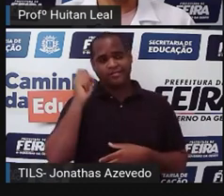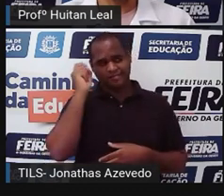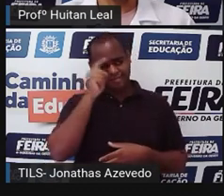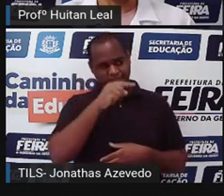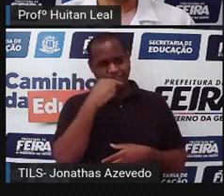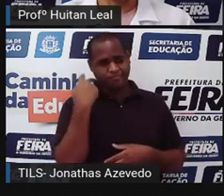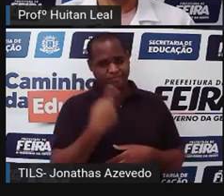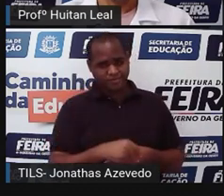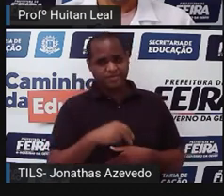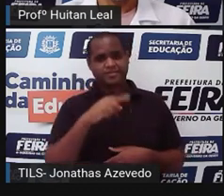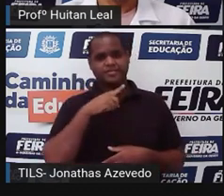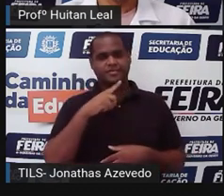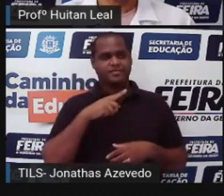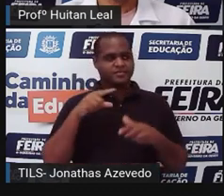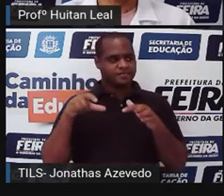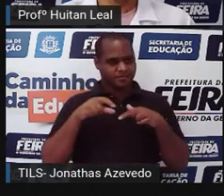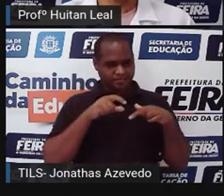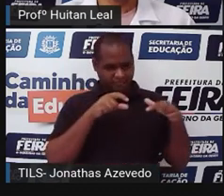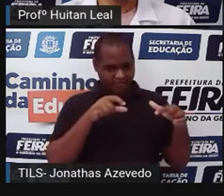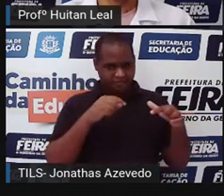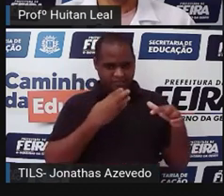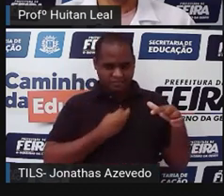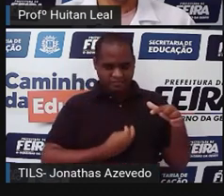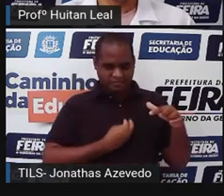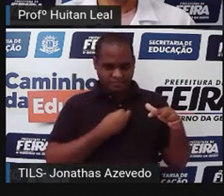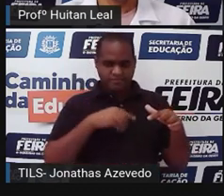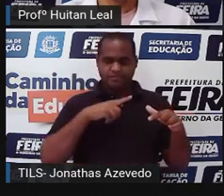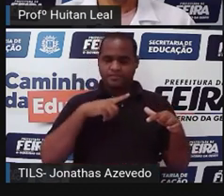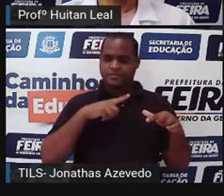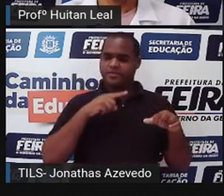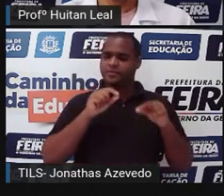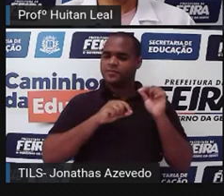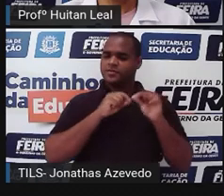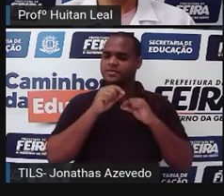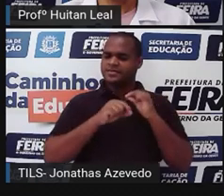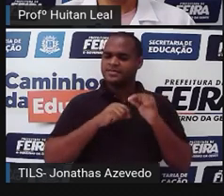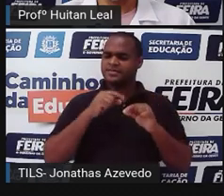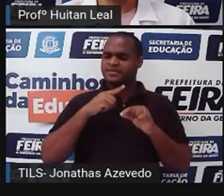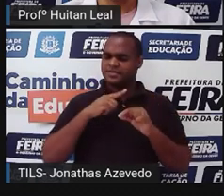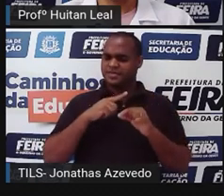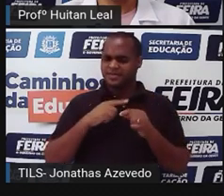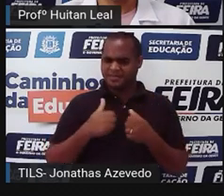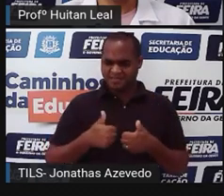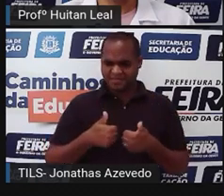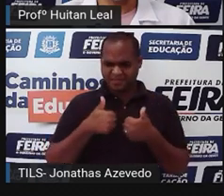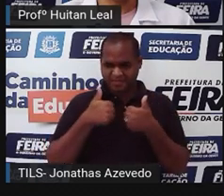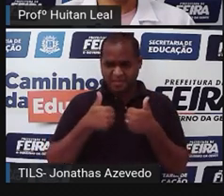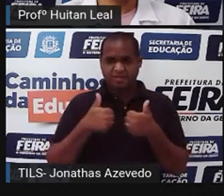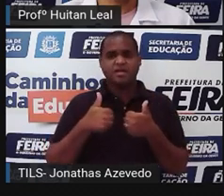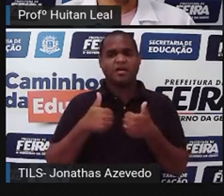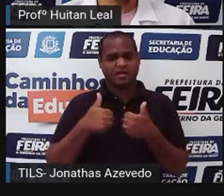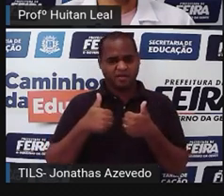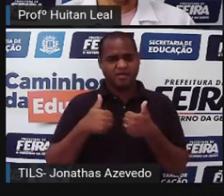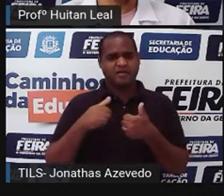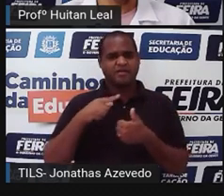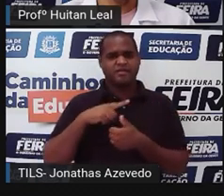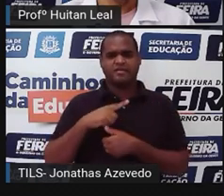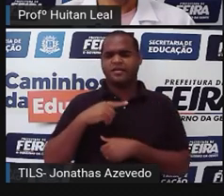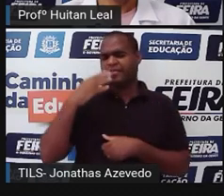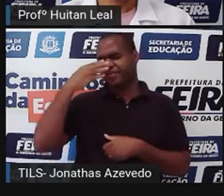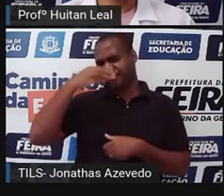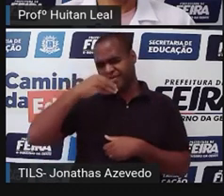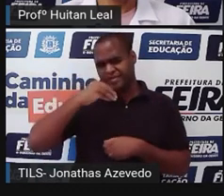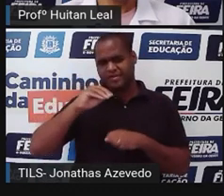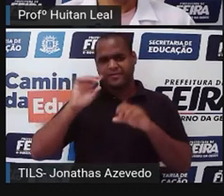do seu reflexo. A vida de frente para si não era assim tão cor-de-rosa como ele havia imaginado.